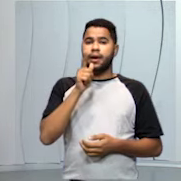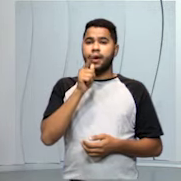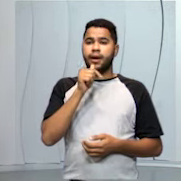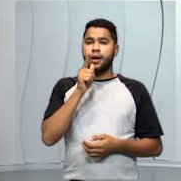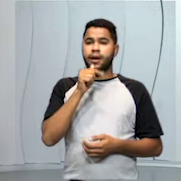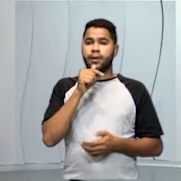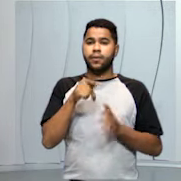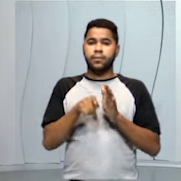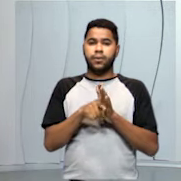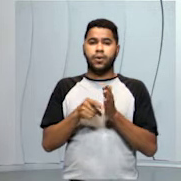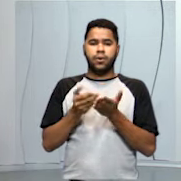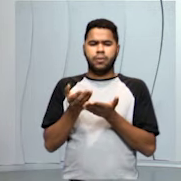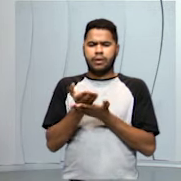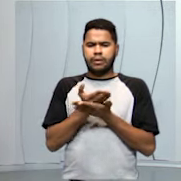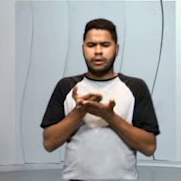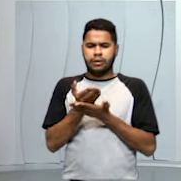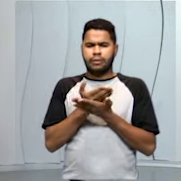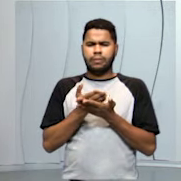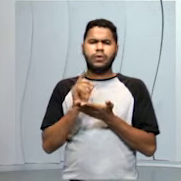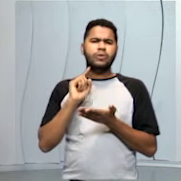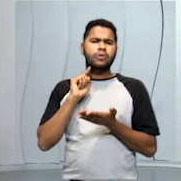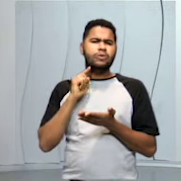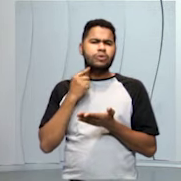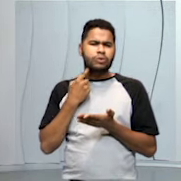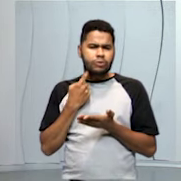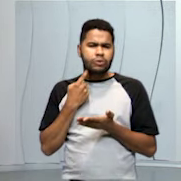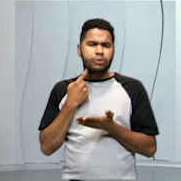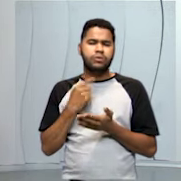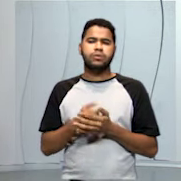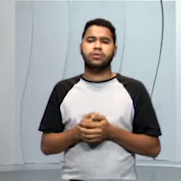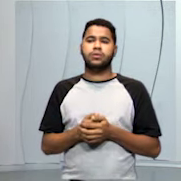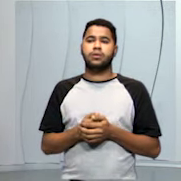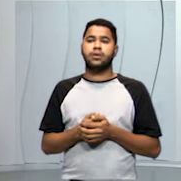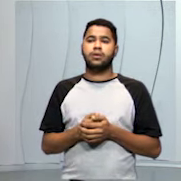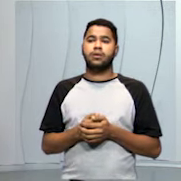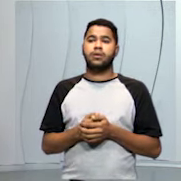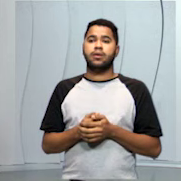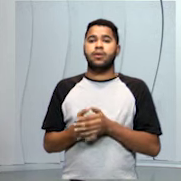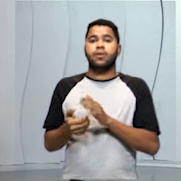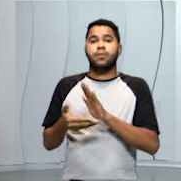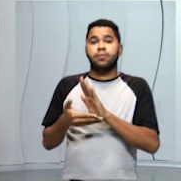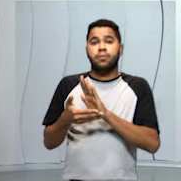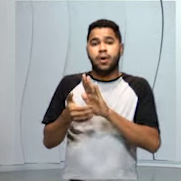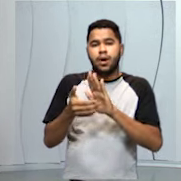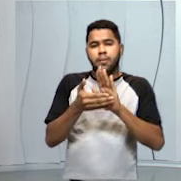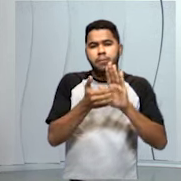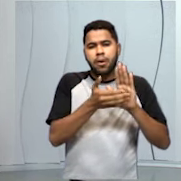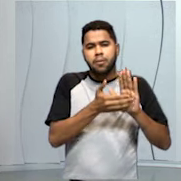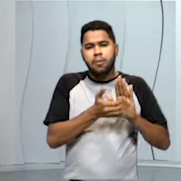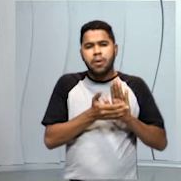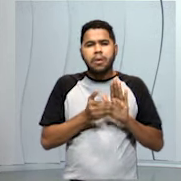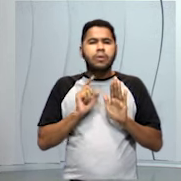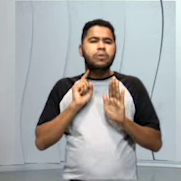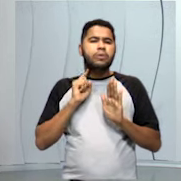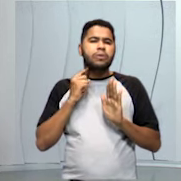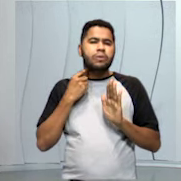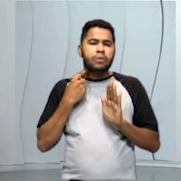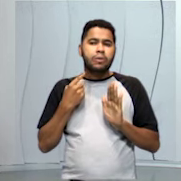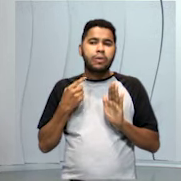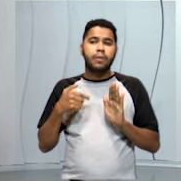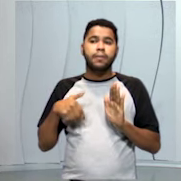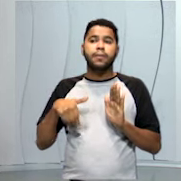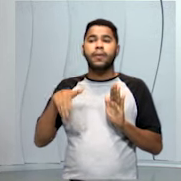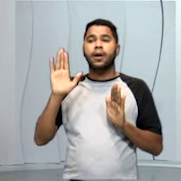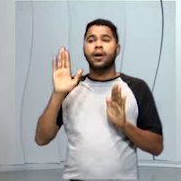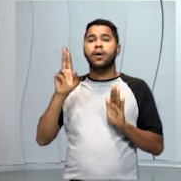vai para o tratamento é uma água suja, coletada na natureza. Para tirar as impurezas maiores ali,